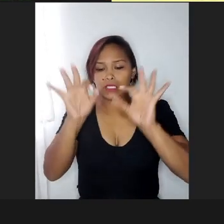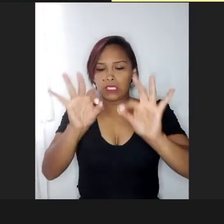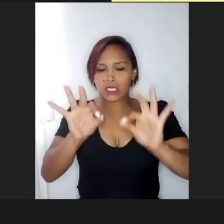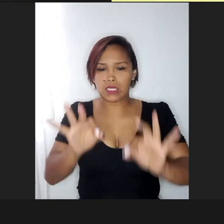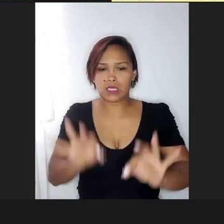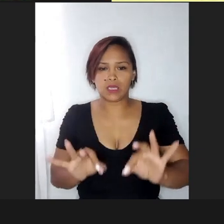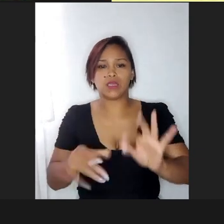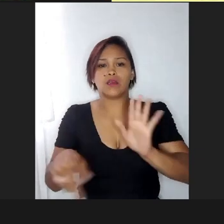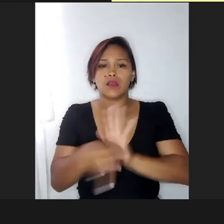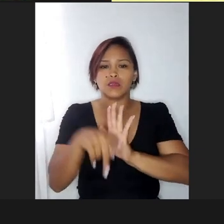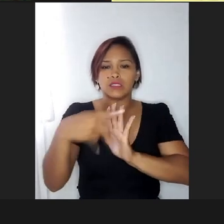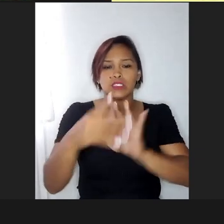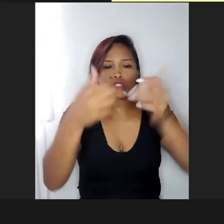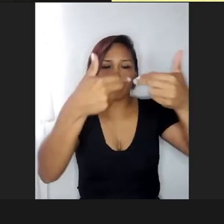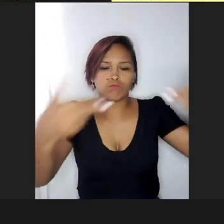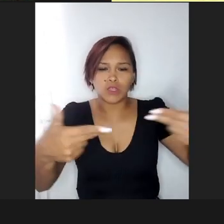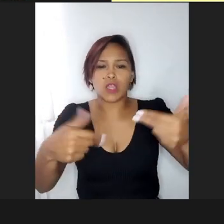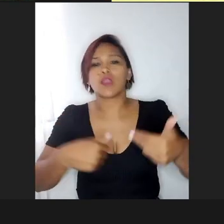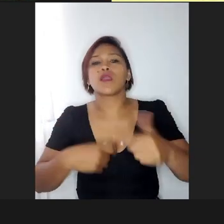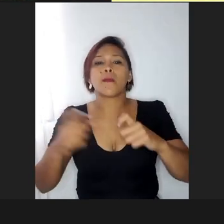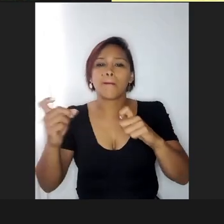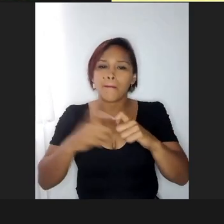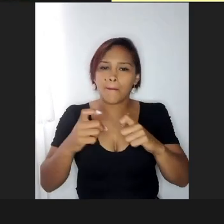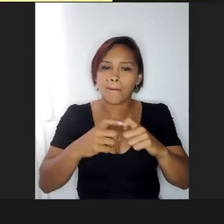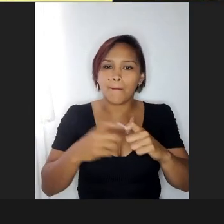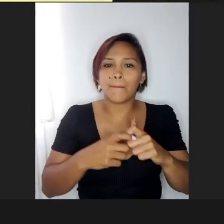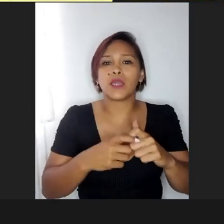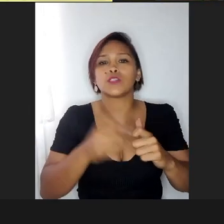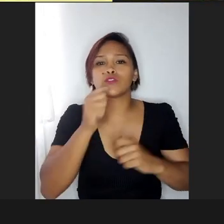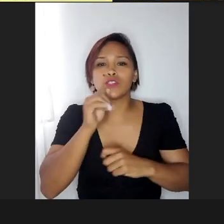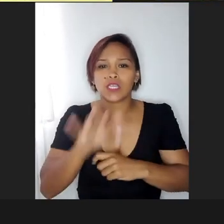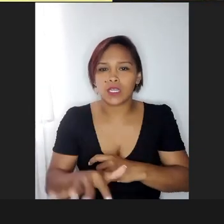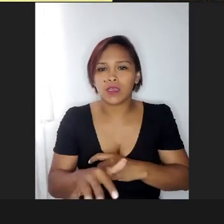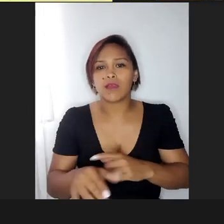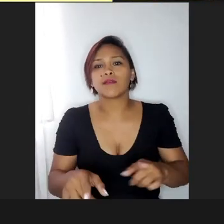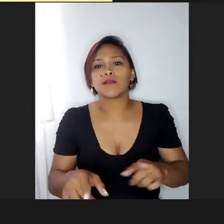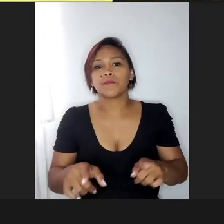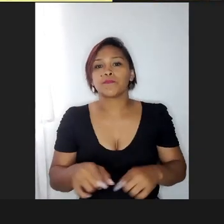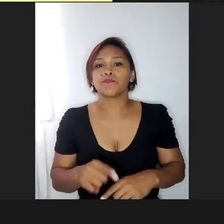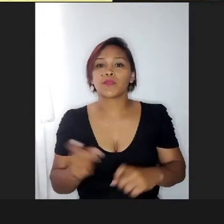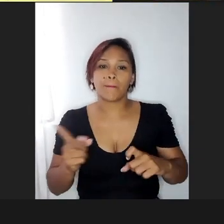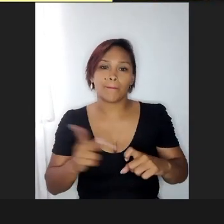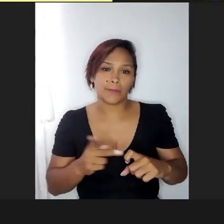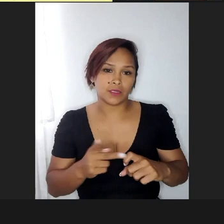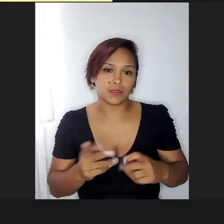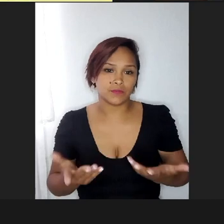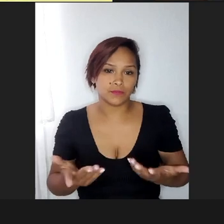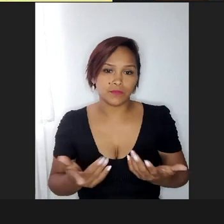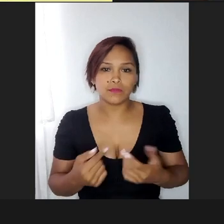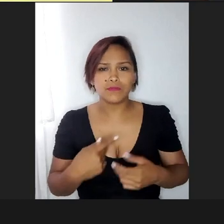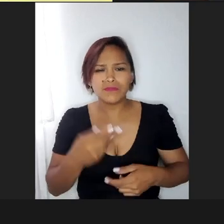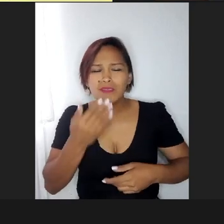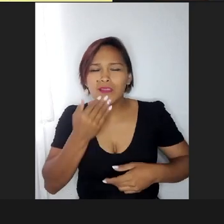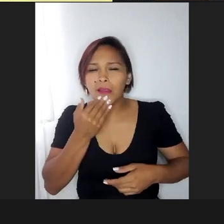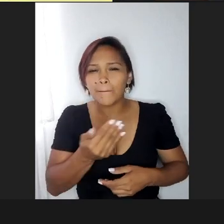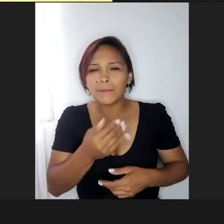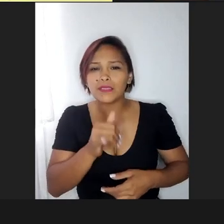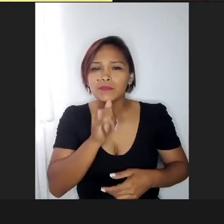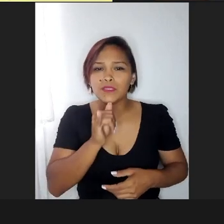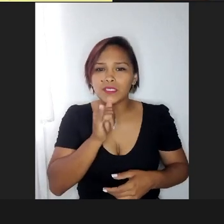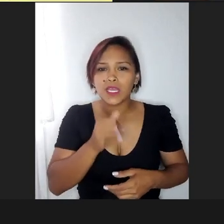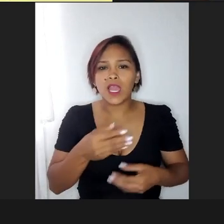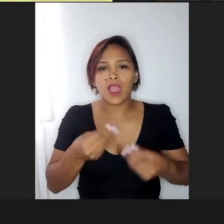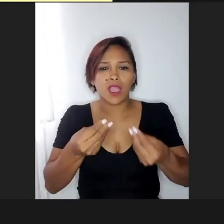dessas pediatras, né? Muito, e assim, elas pedem muito assim, para deixar sem